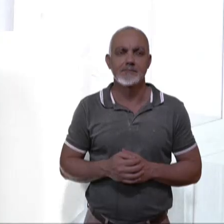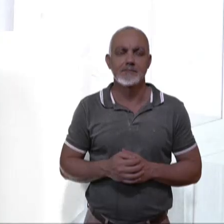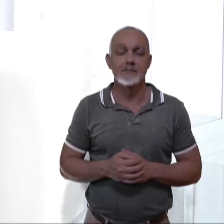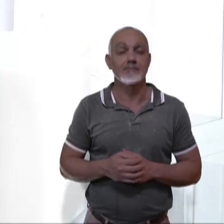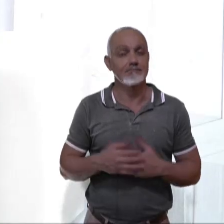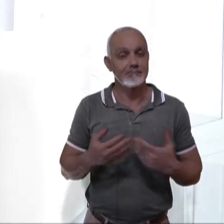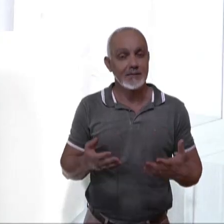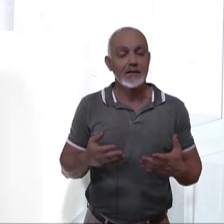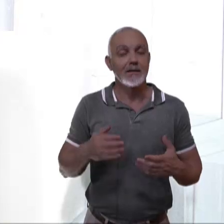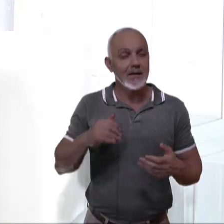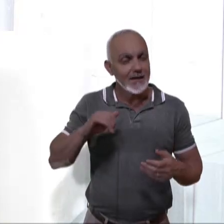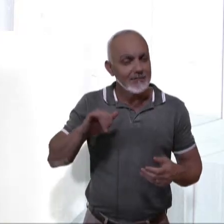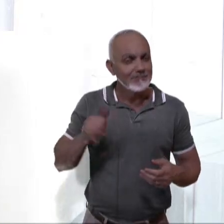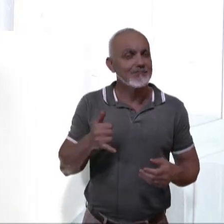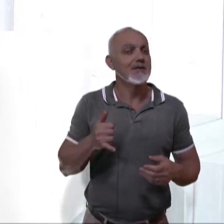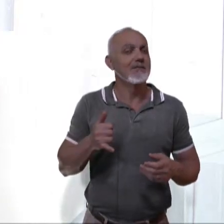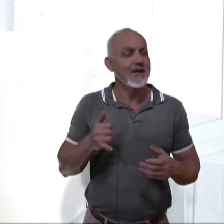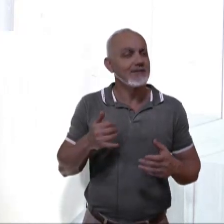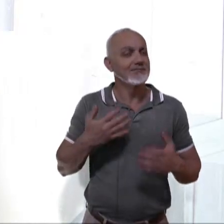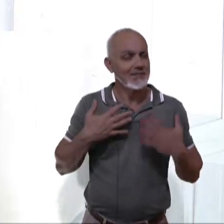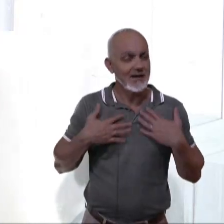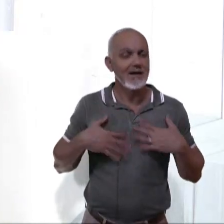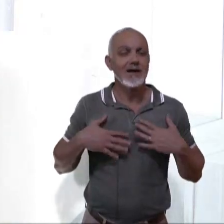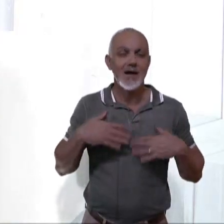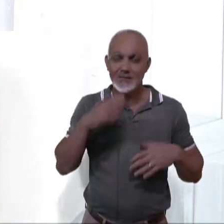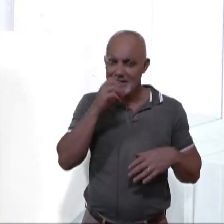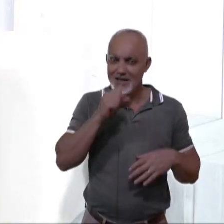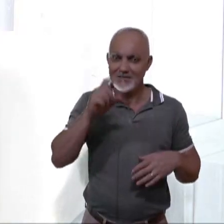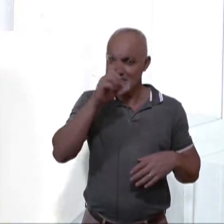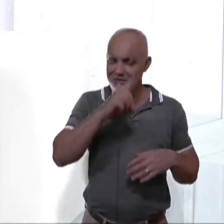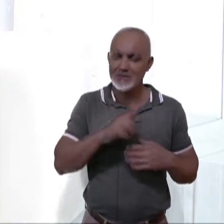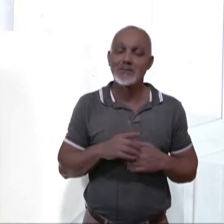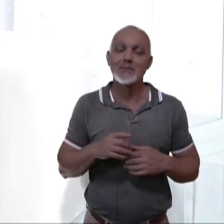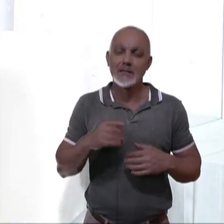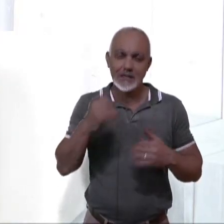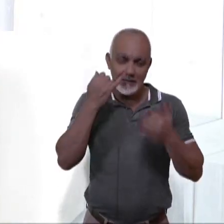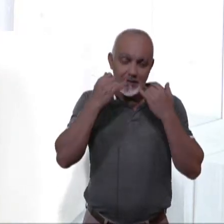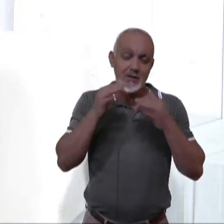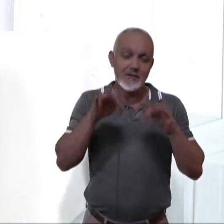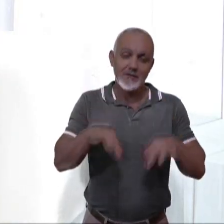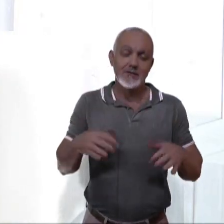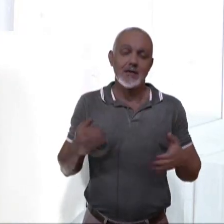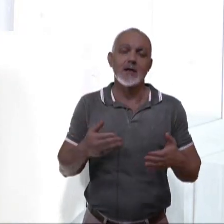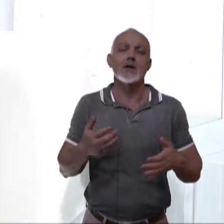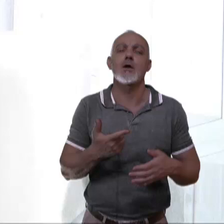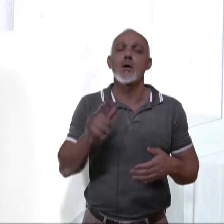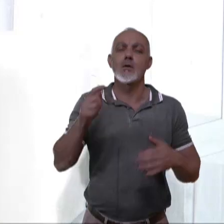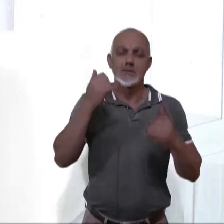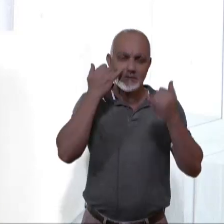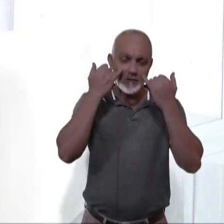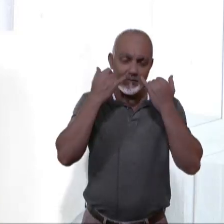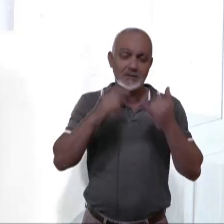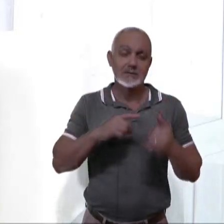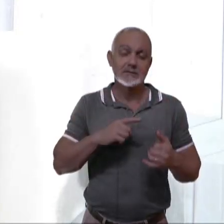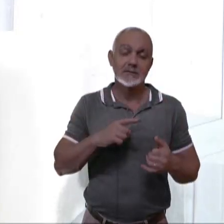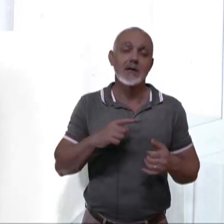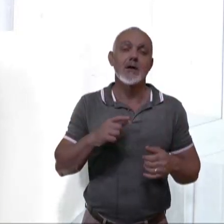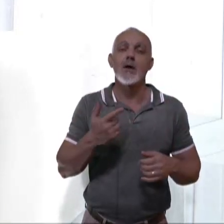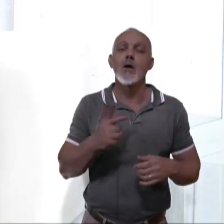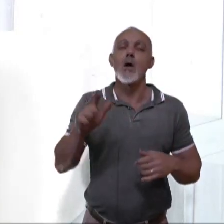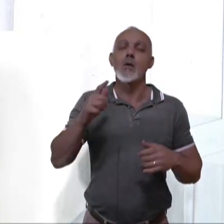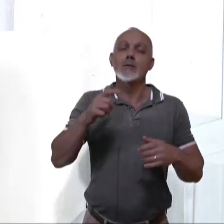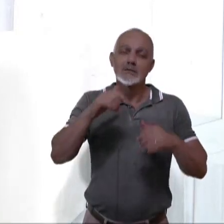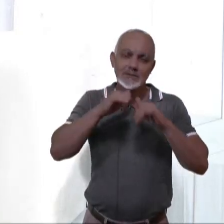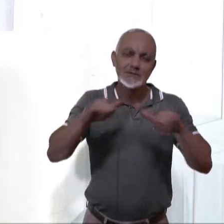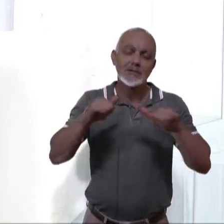Pois é, aproveite com moderação esse fim de semana, viu? O Informativo TVU termina aqui. Essas e outras informações, aliás, outras